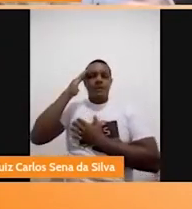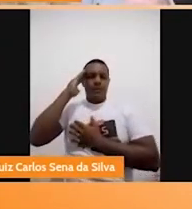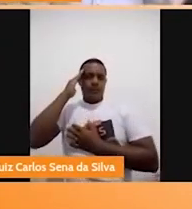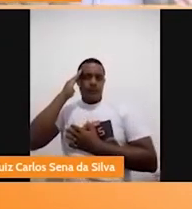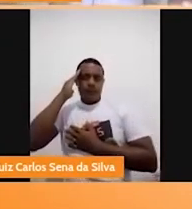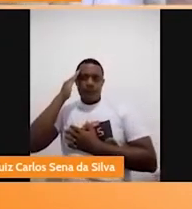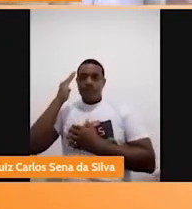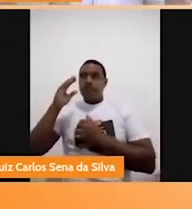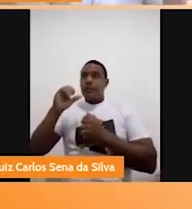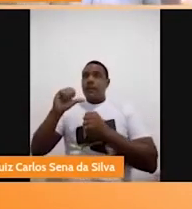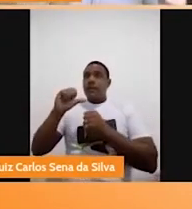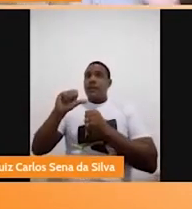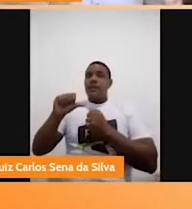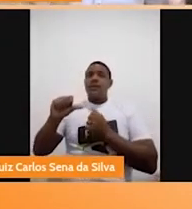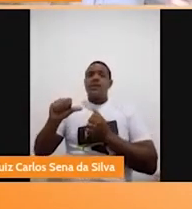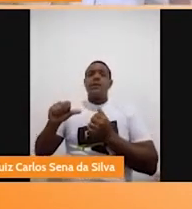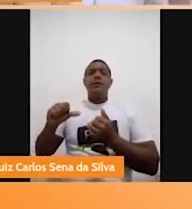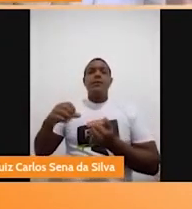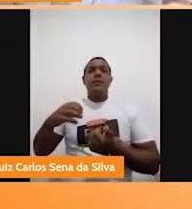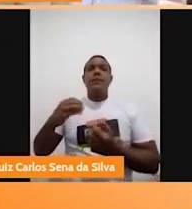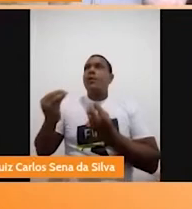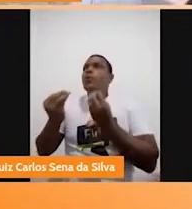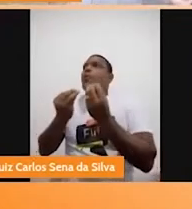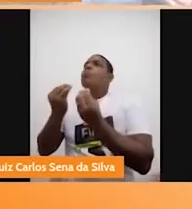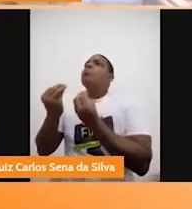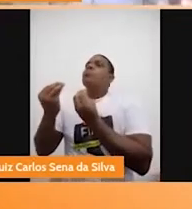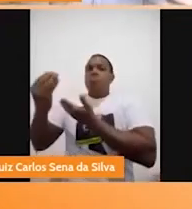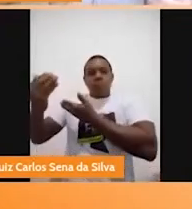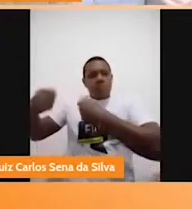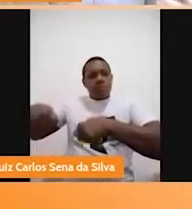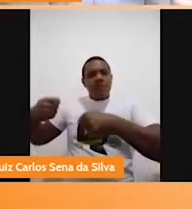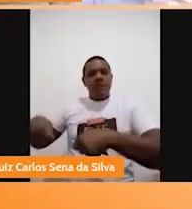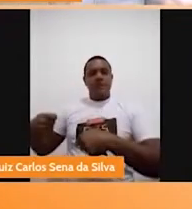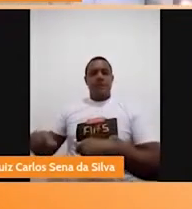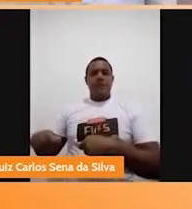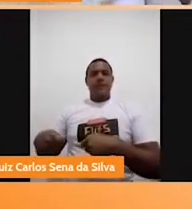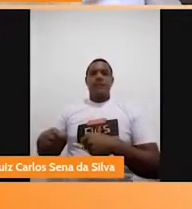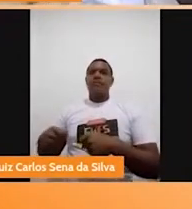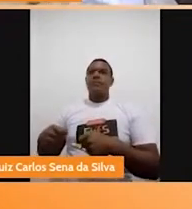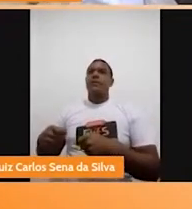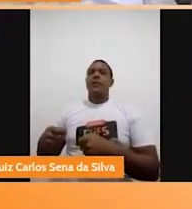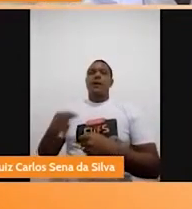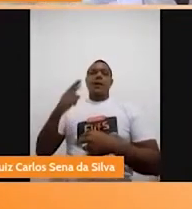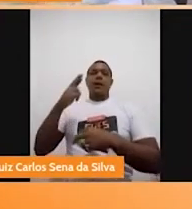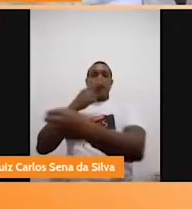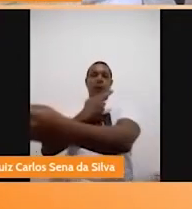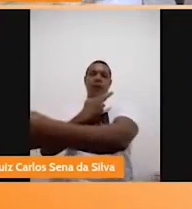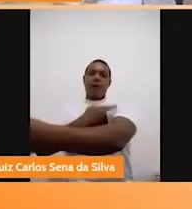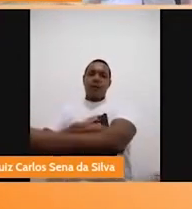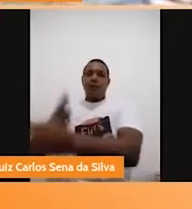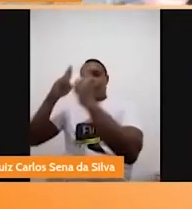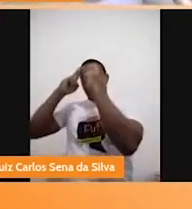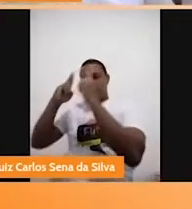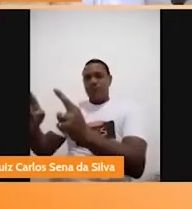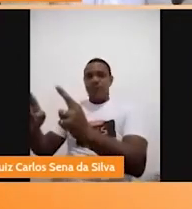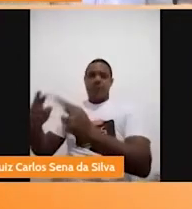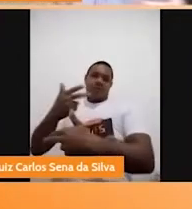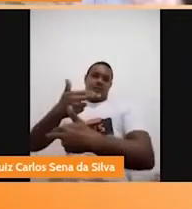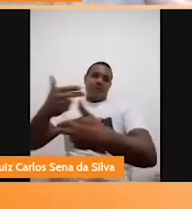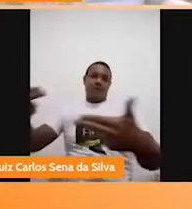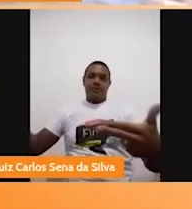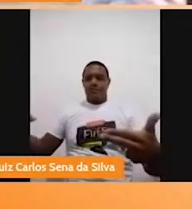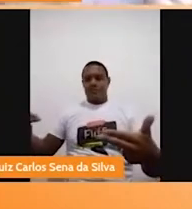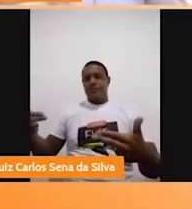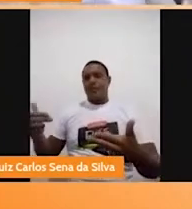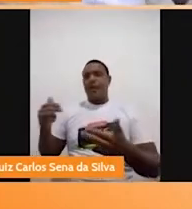maneira de conviver que não seja através do respeito à diversidade, né? As diferenças,